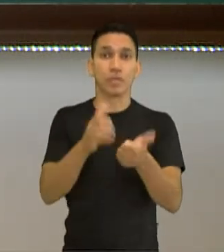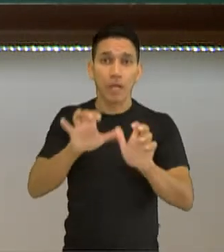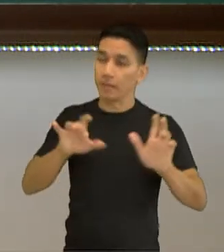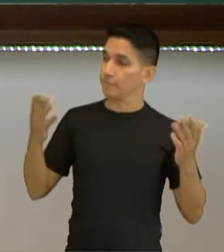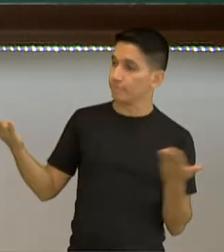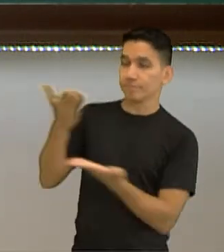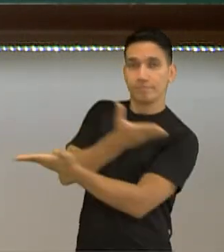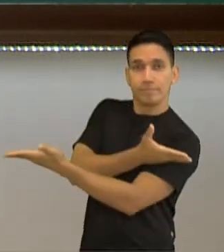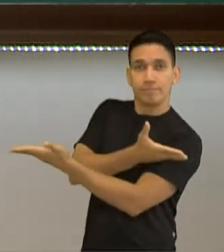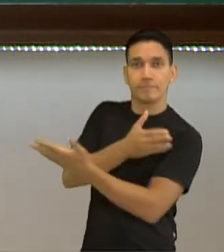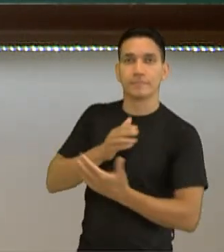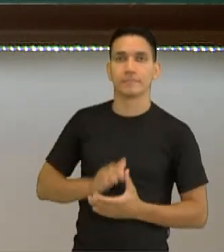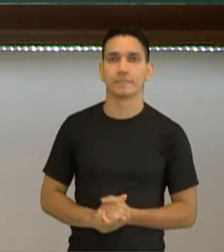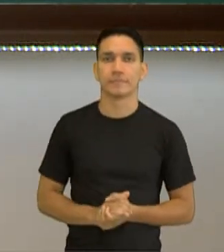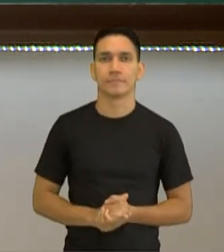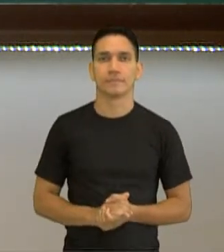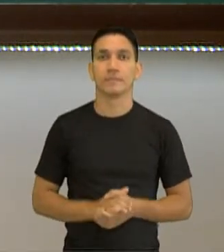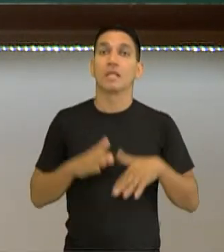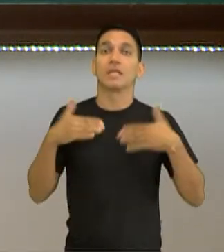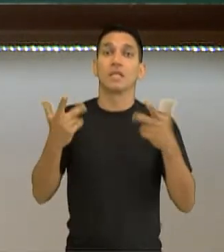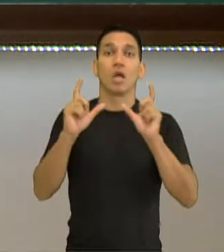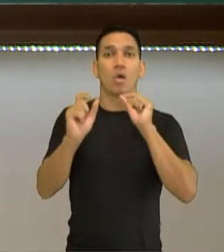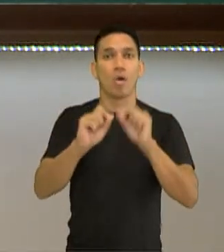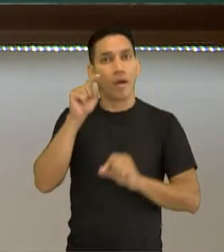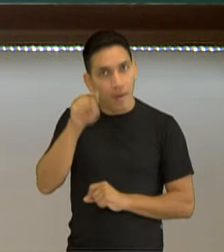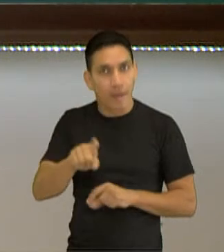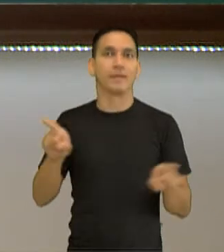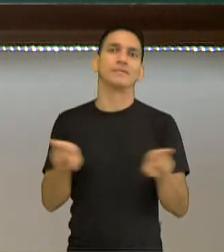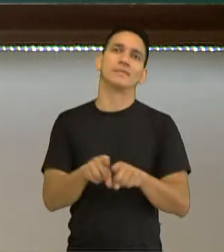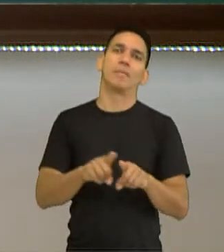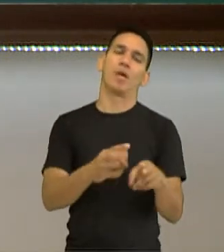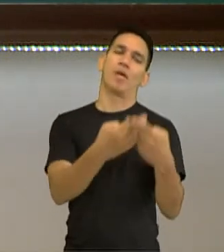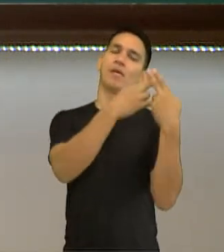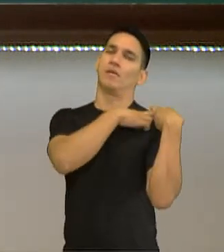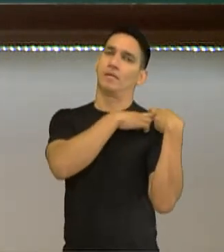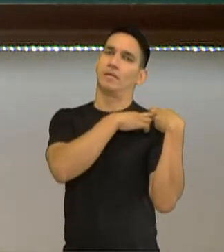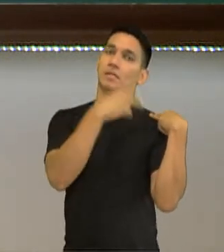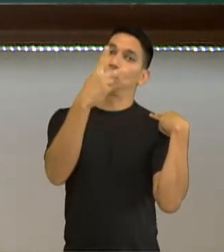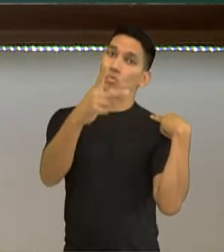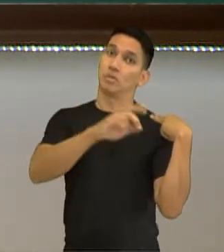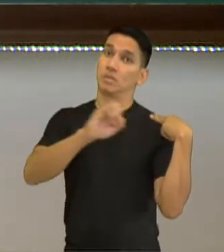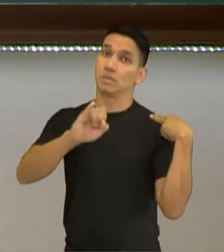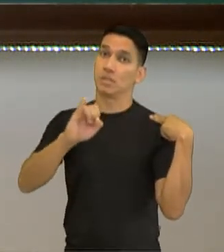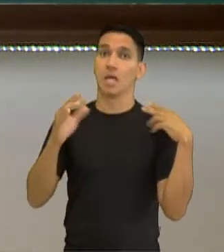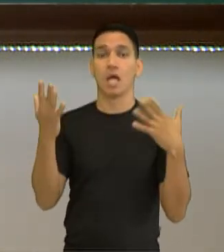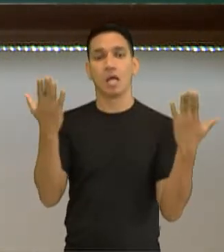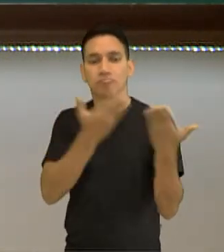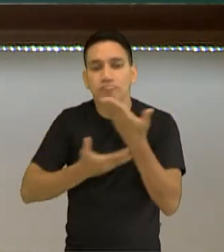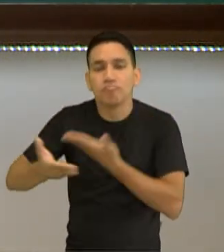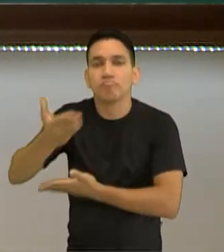pessoa. Então, isso também é uma responsabilidade sua quando está num relacionamento. Cumprir o que você